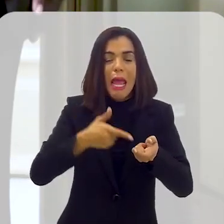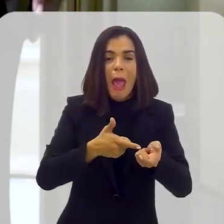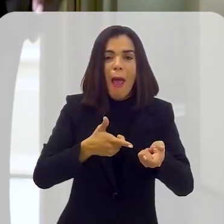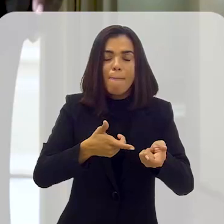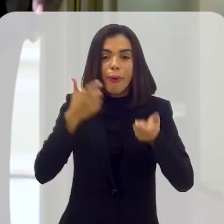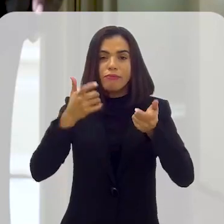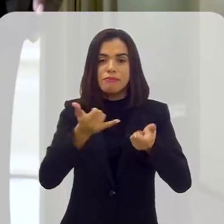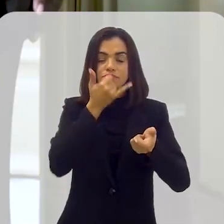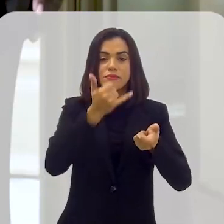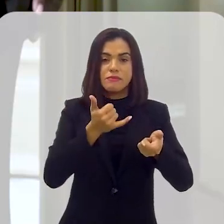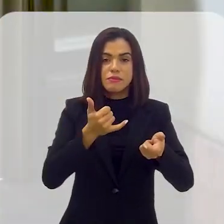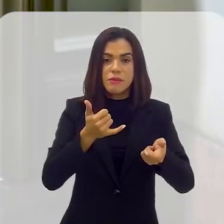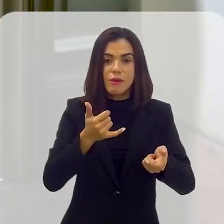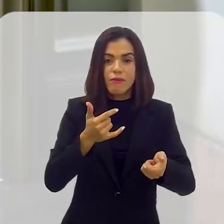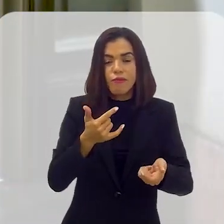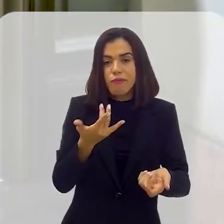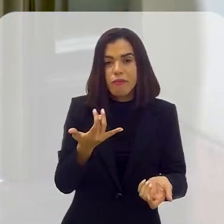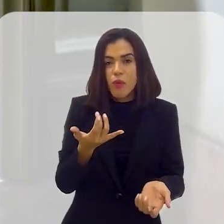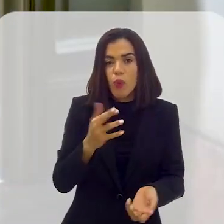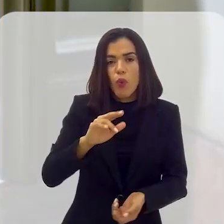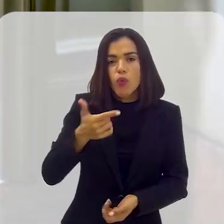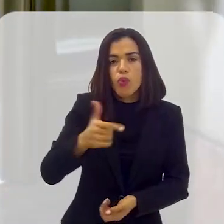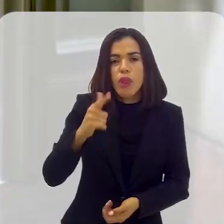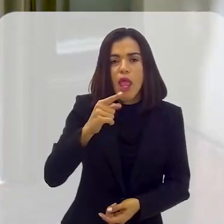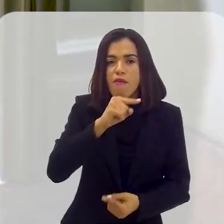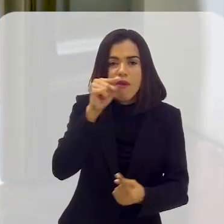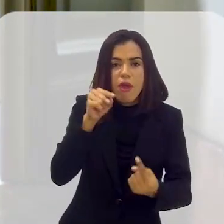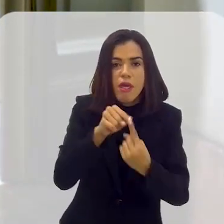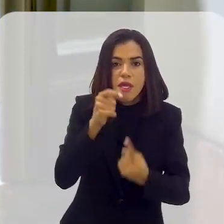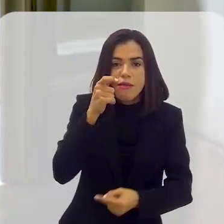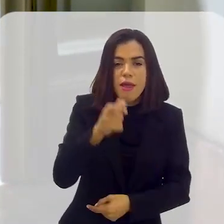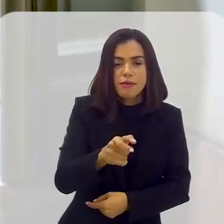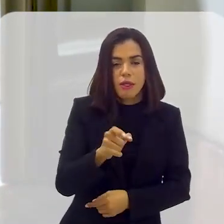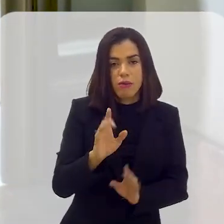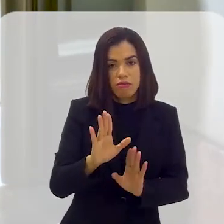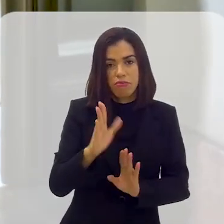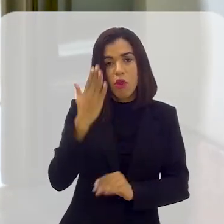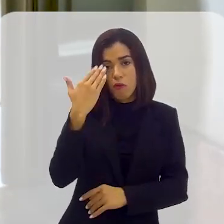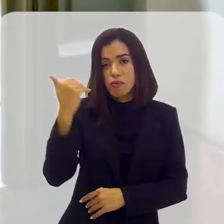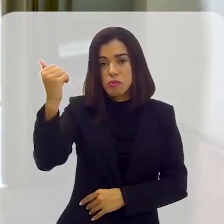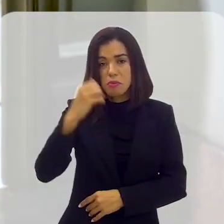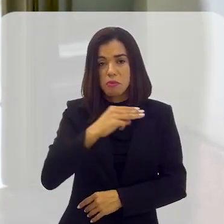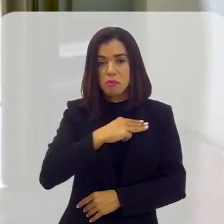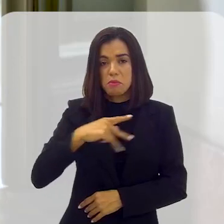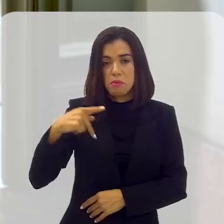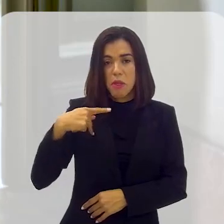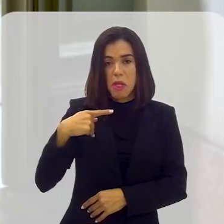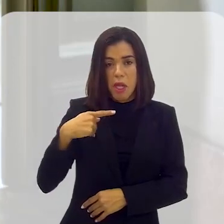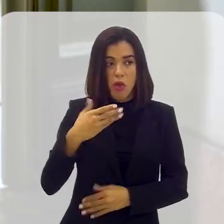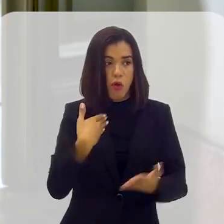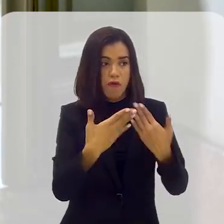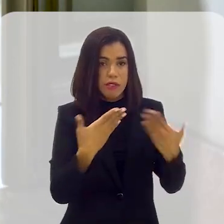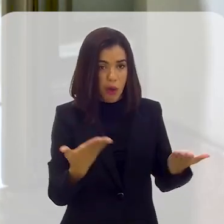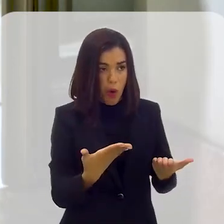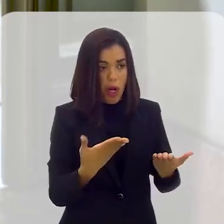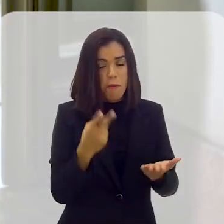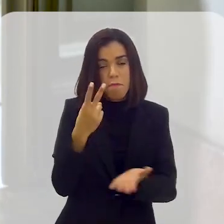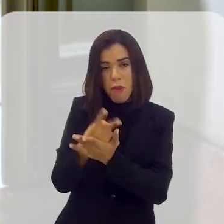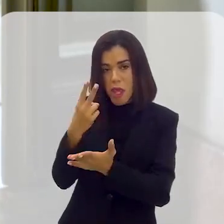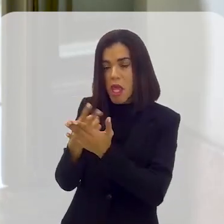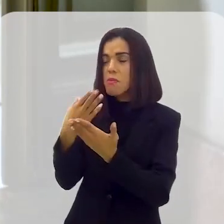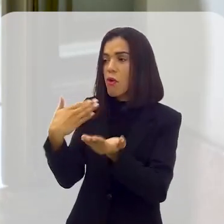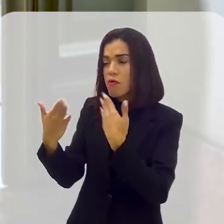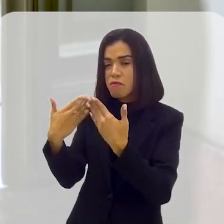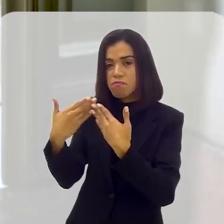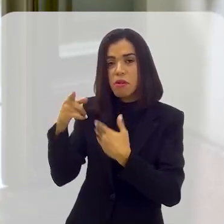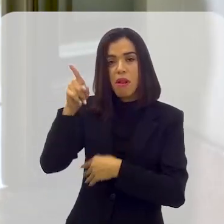a metralhadora disparou. Foi uma fatalidade, não houve dolo. Tanto é que eu fui chamado do mistério público, e as coisas que eu estou falando aqui com você é o que eu